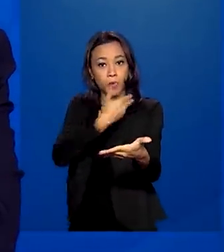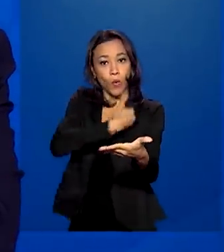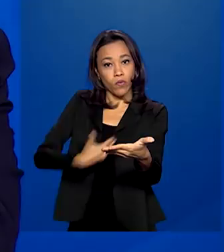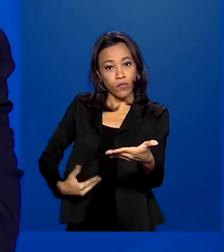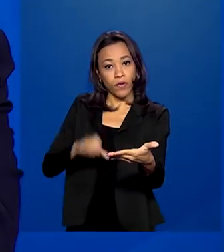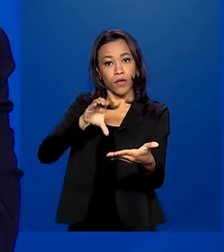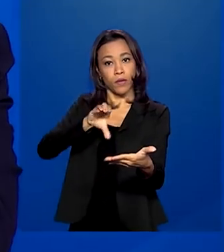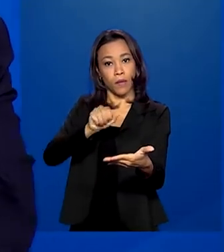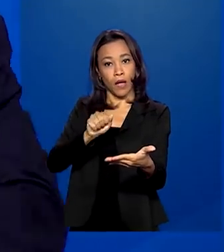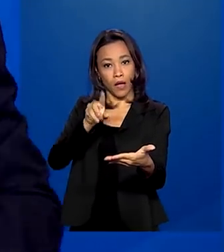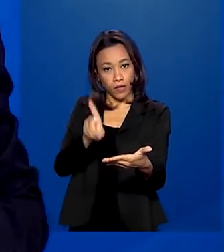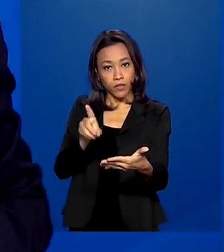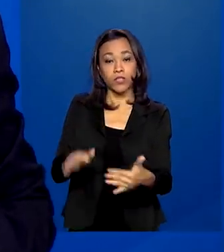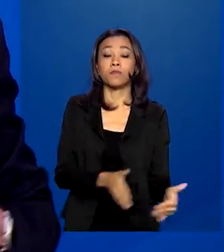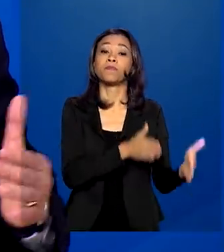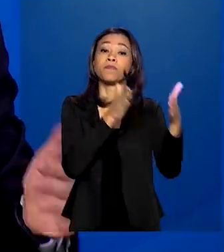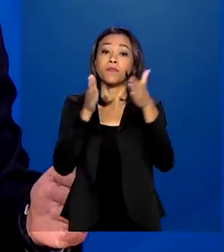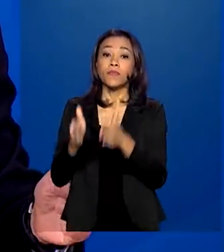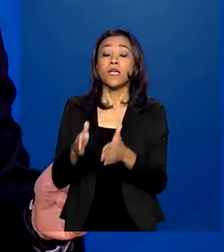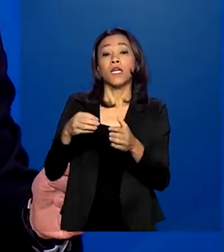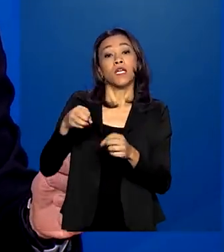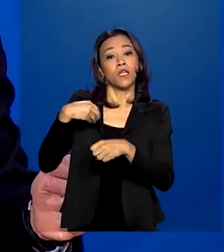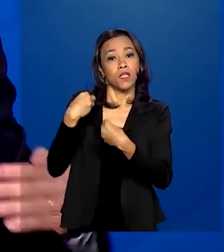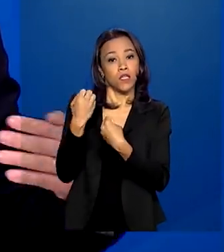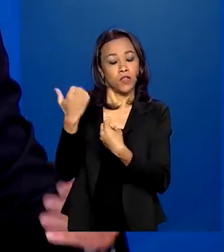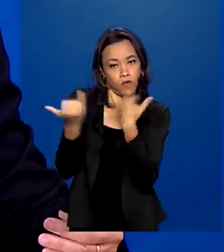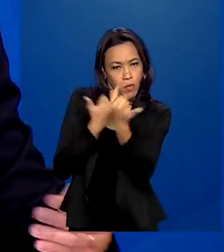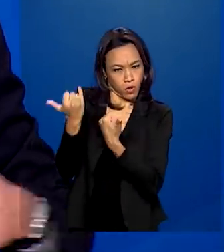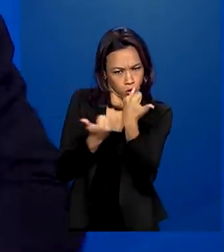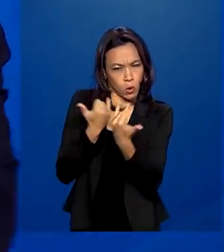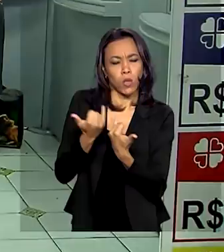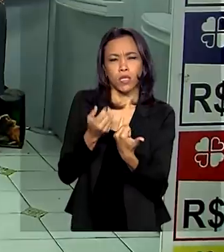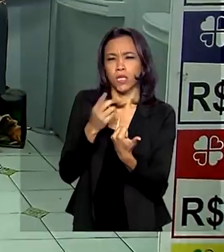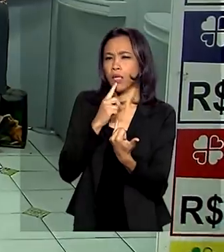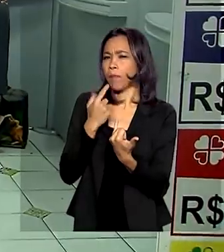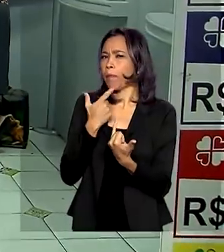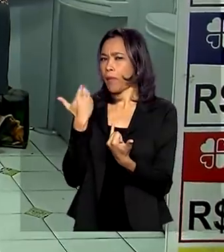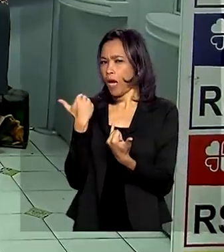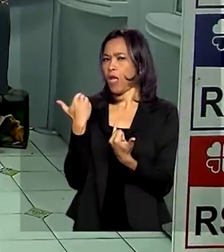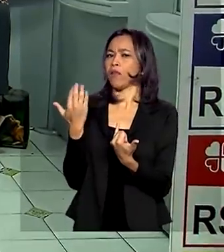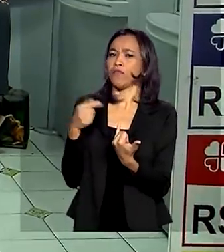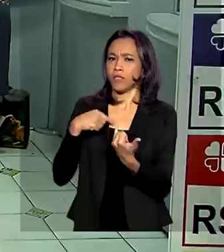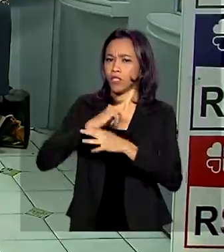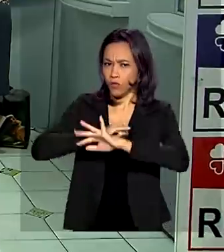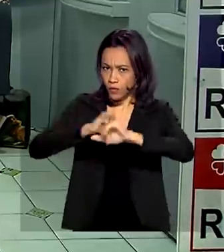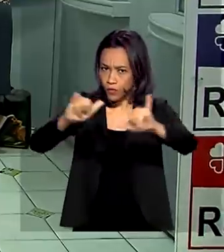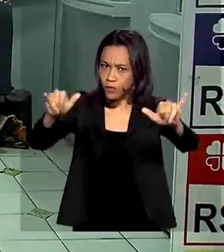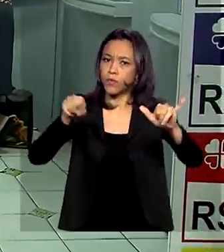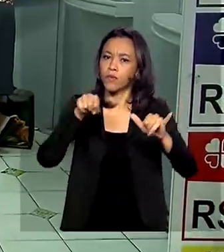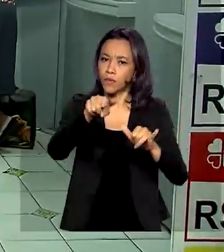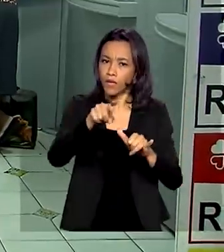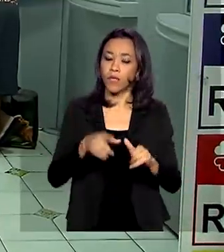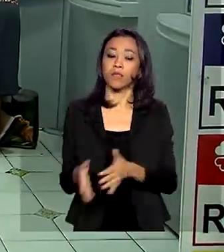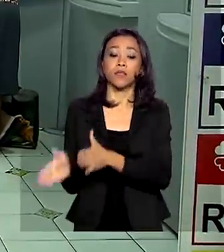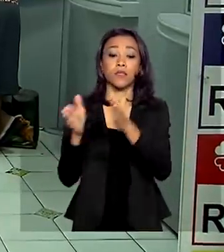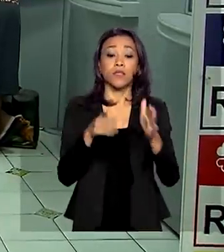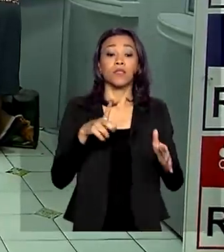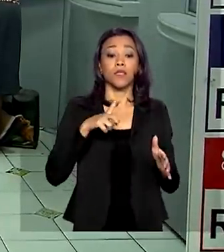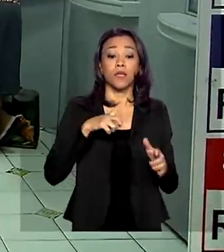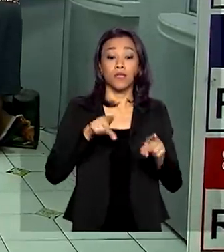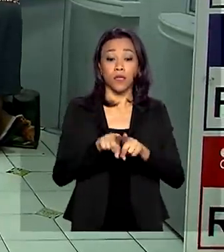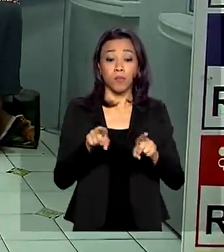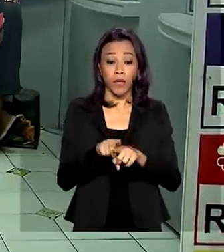recebidas, dadas através de um sistema que será anunciado brevemente. O esforço contra o coronavírus também envolve a